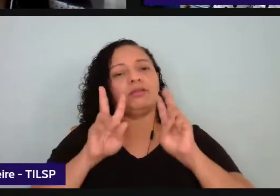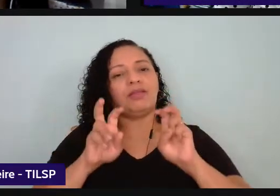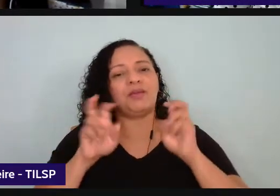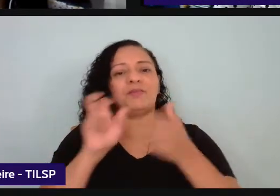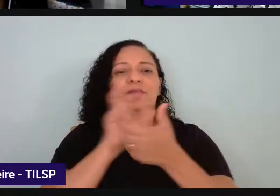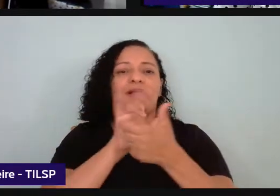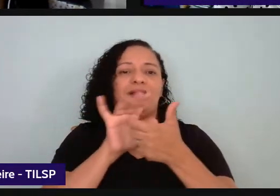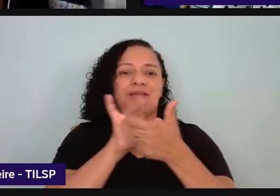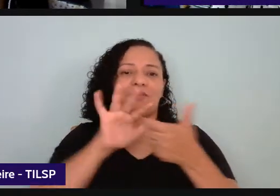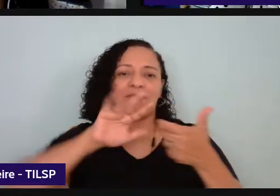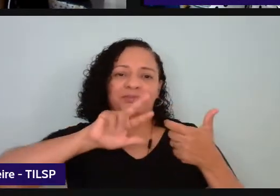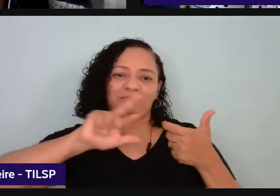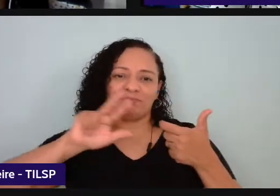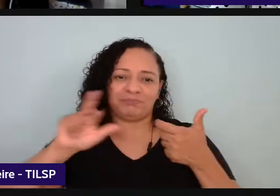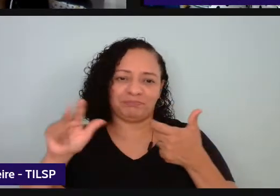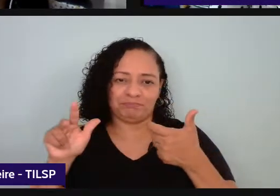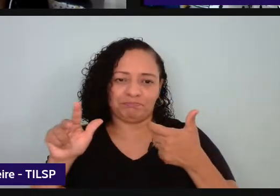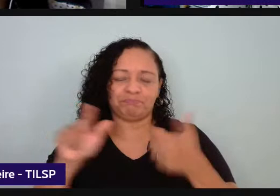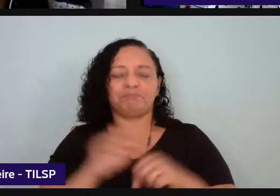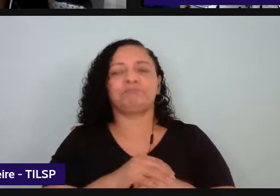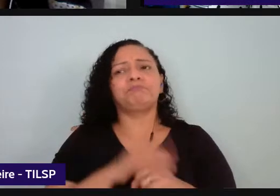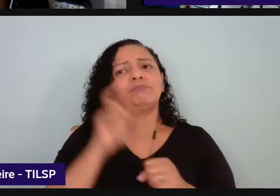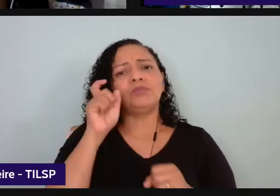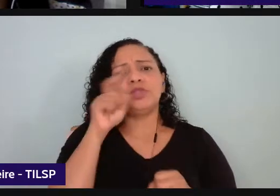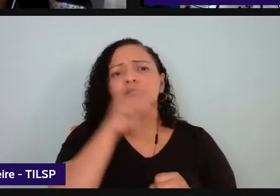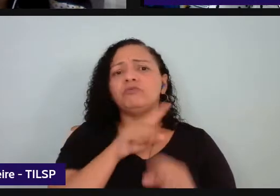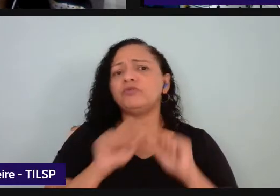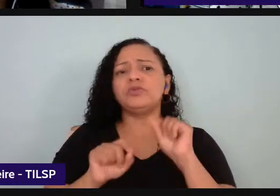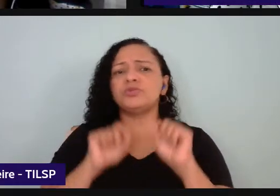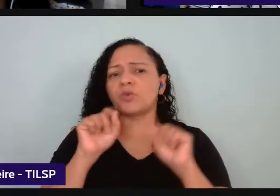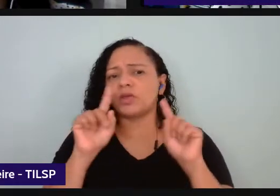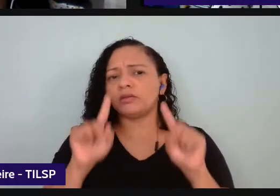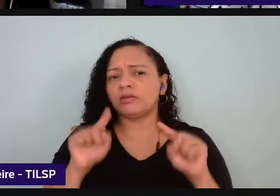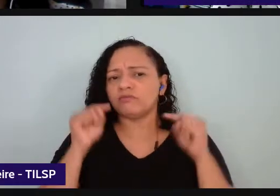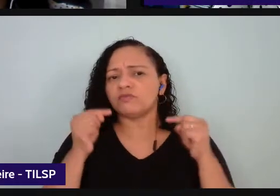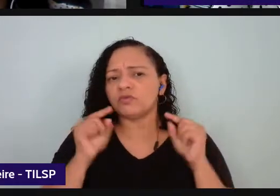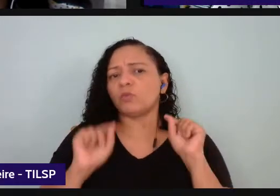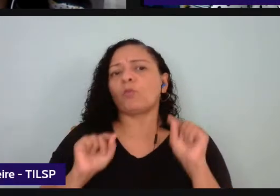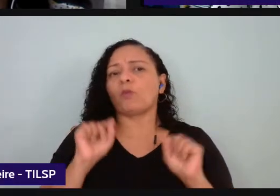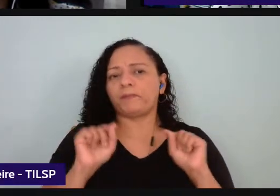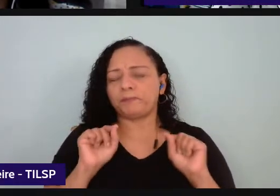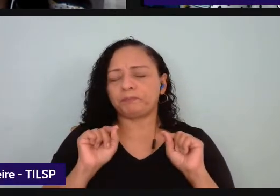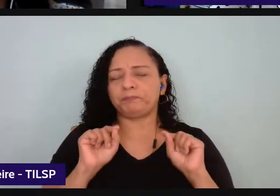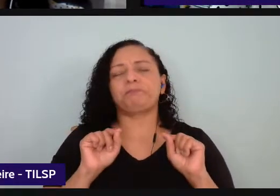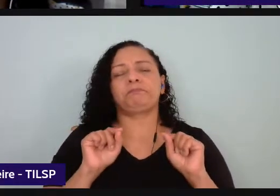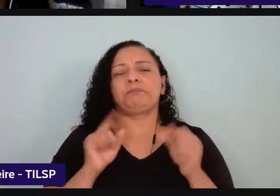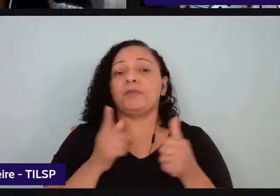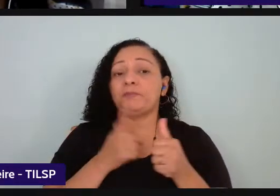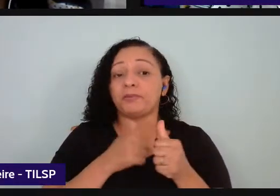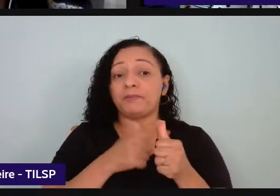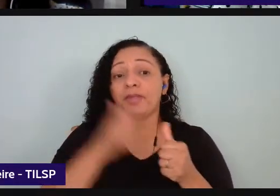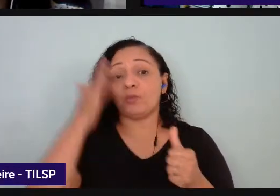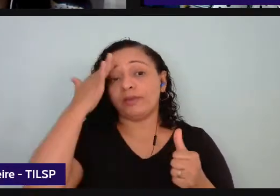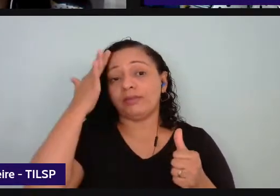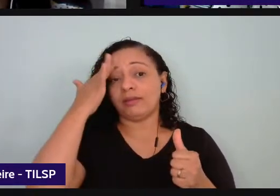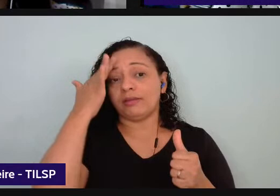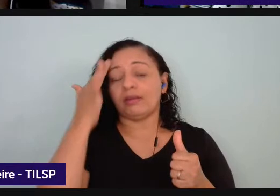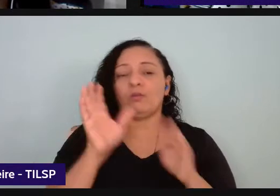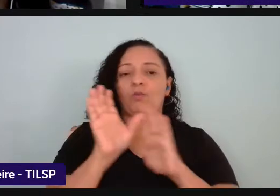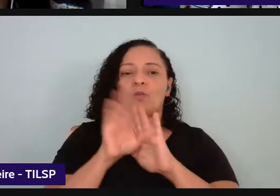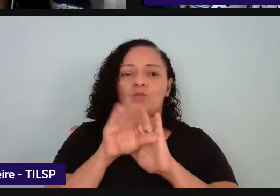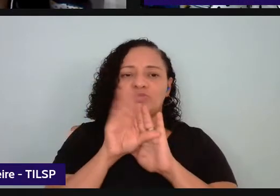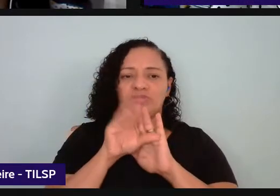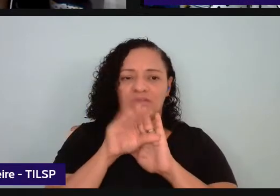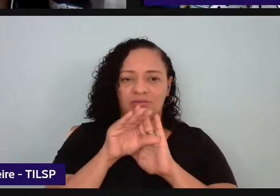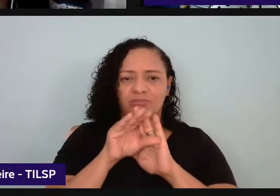e a dificuldade é entender primeiramente o conceito e o como colocar